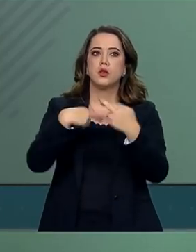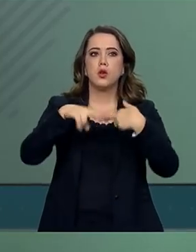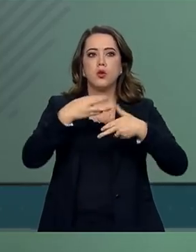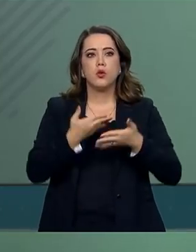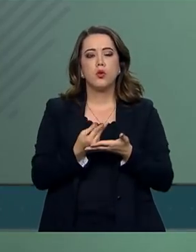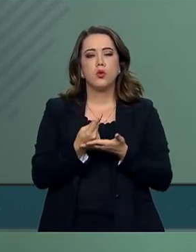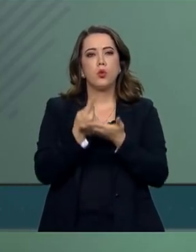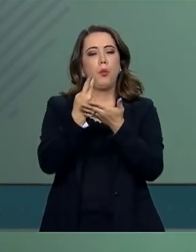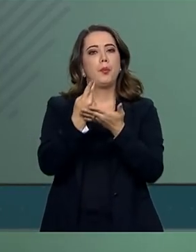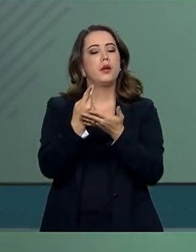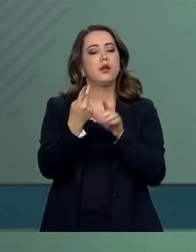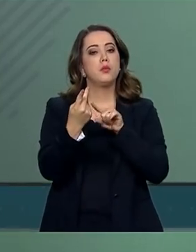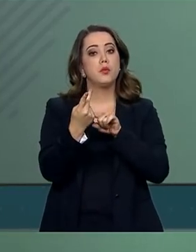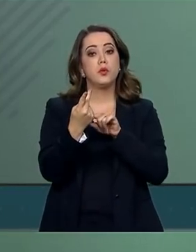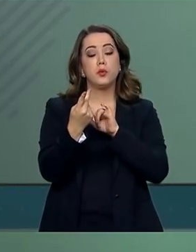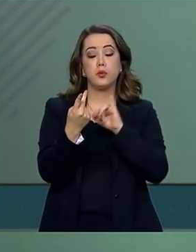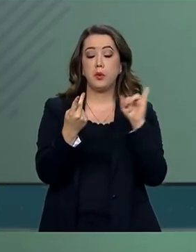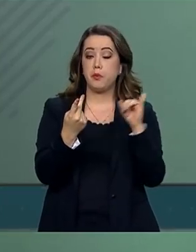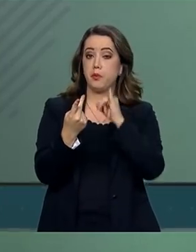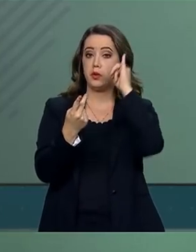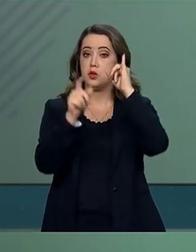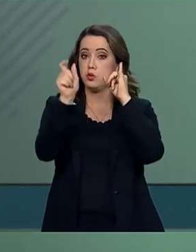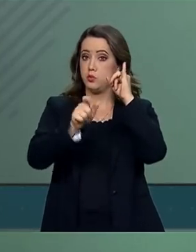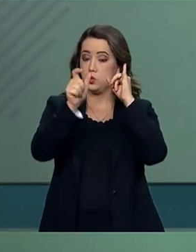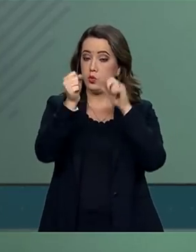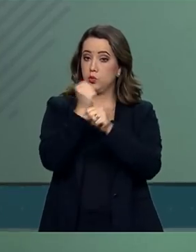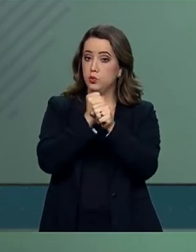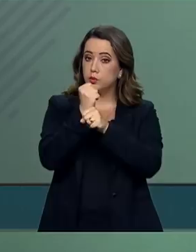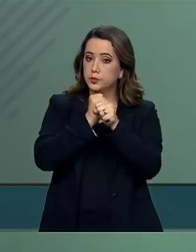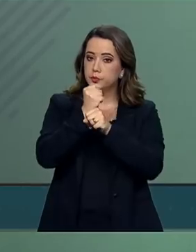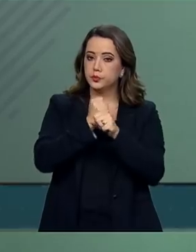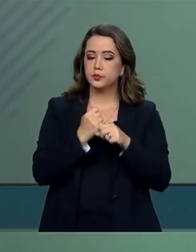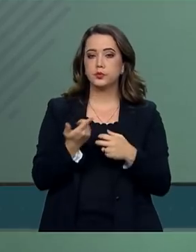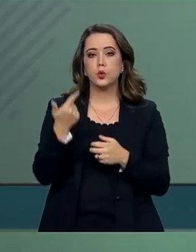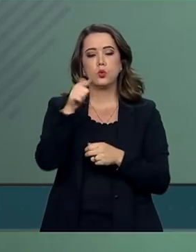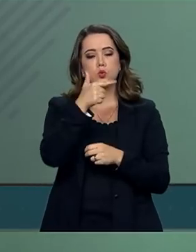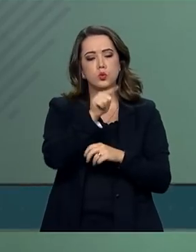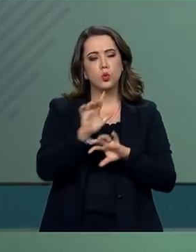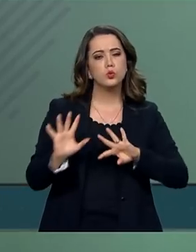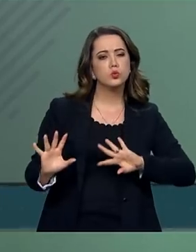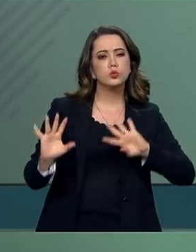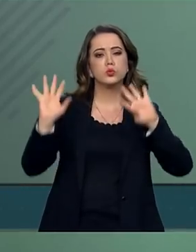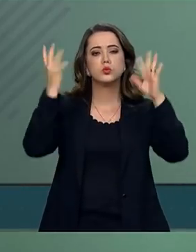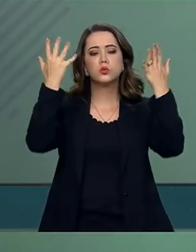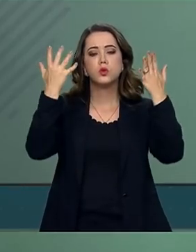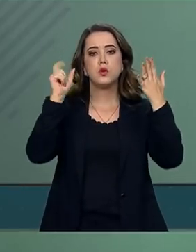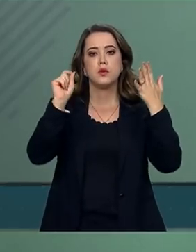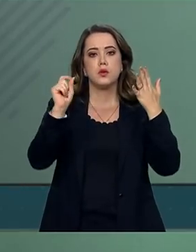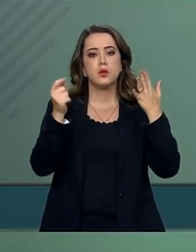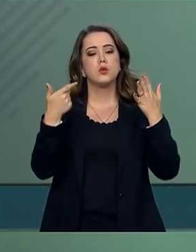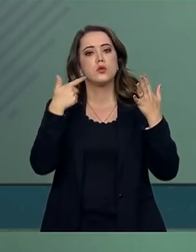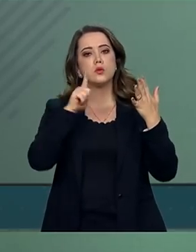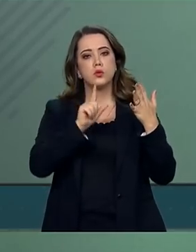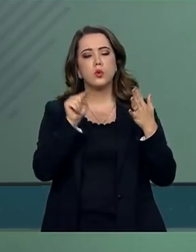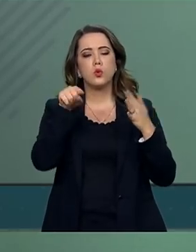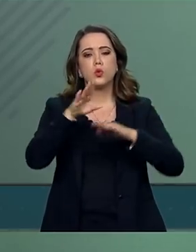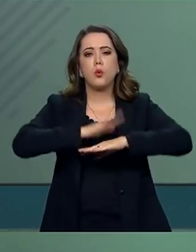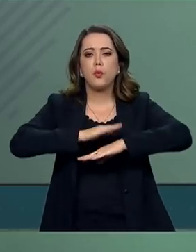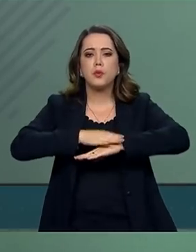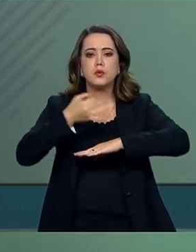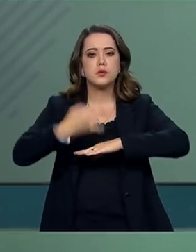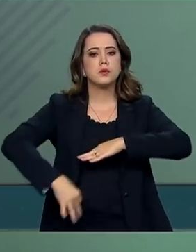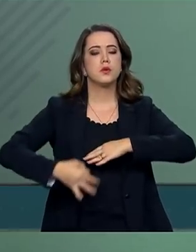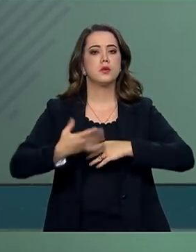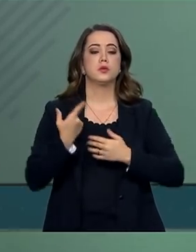Personalidade do ano, ademais dos eventos consignados naquele momento,